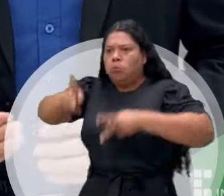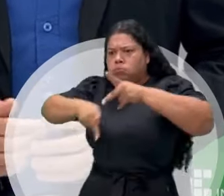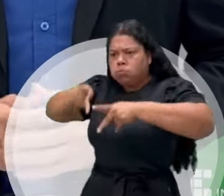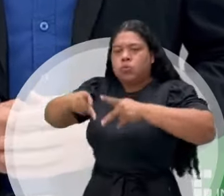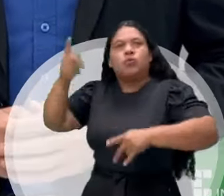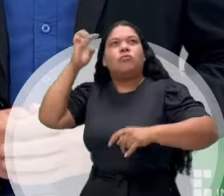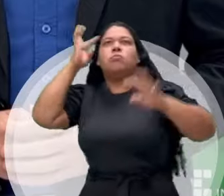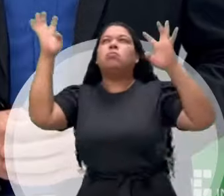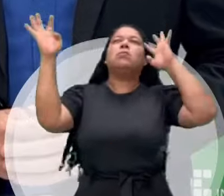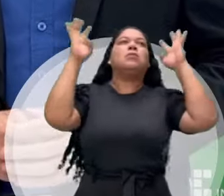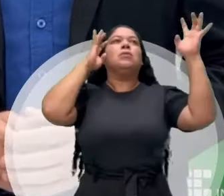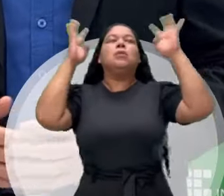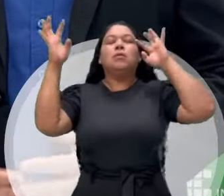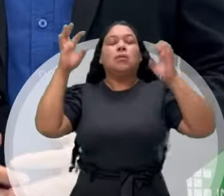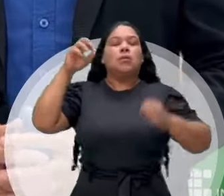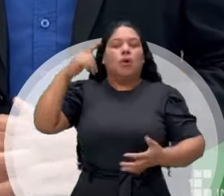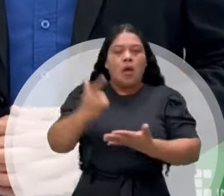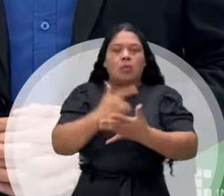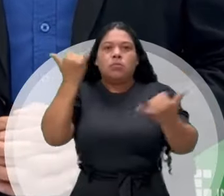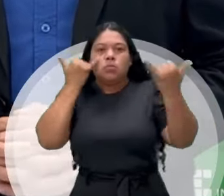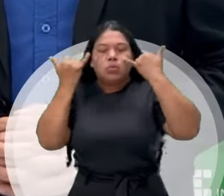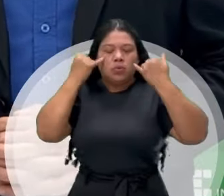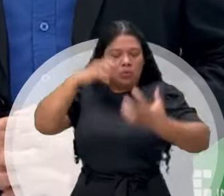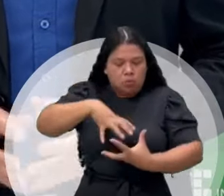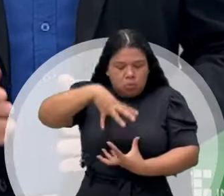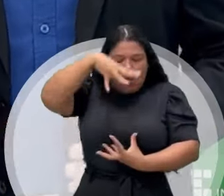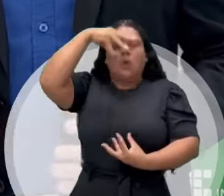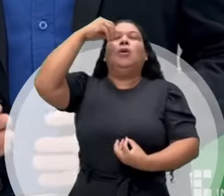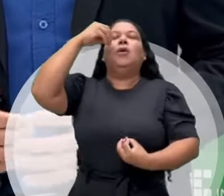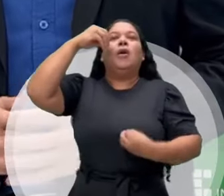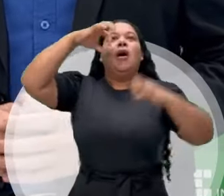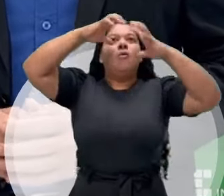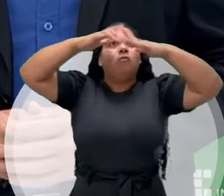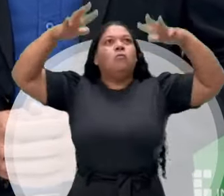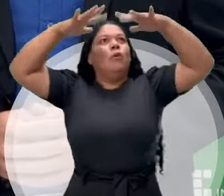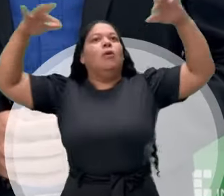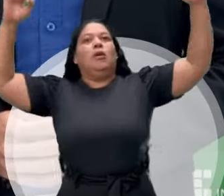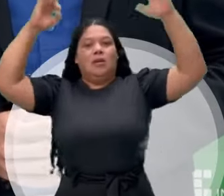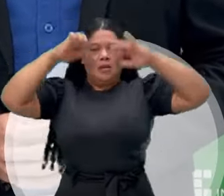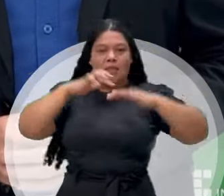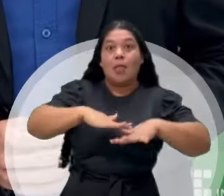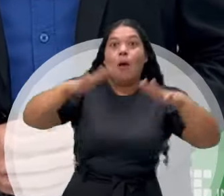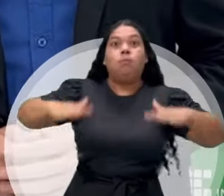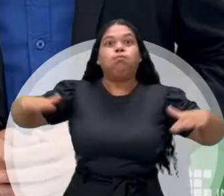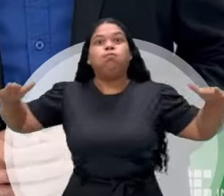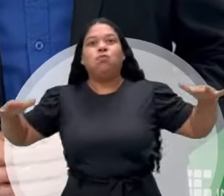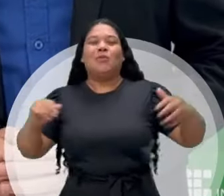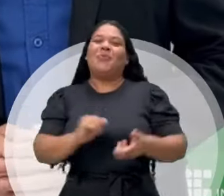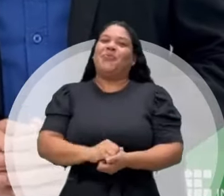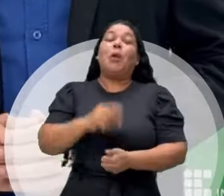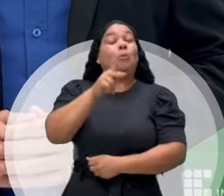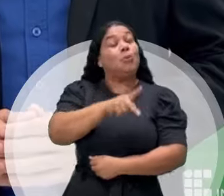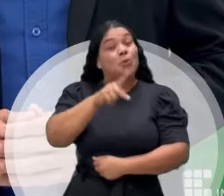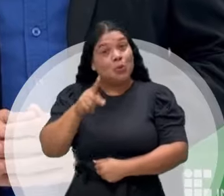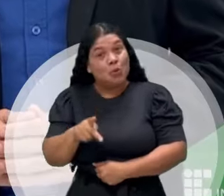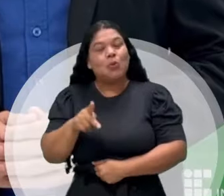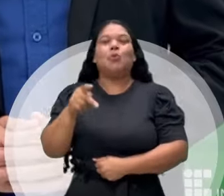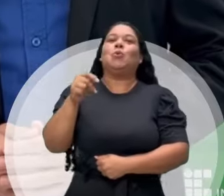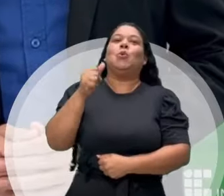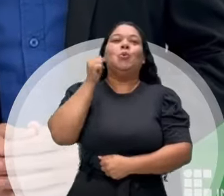e manda o povo pensar. O livro caindo na alma, é germe que faz a palma, é chuva que faz o mar.